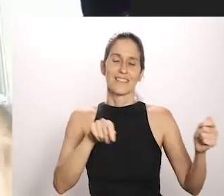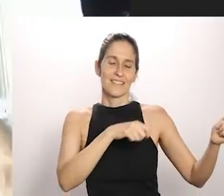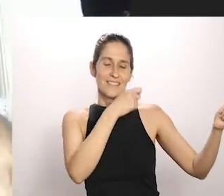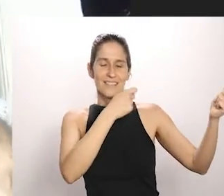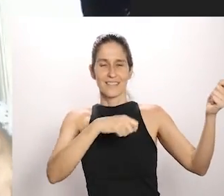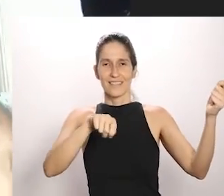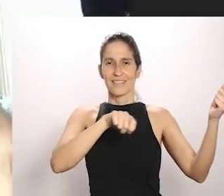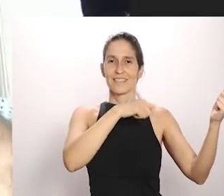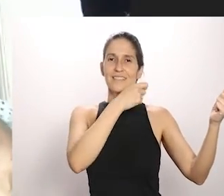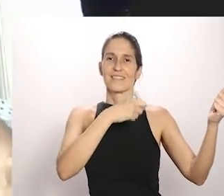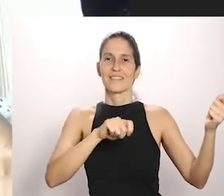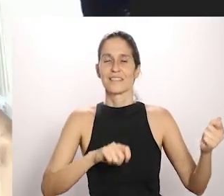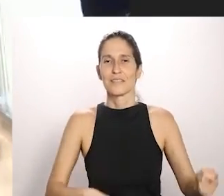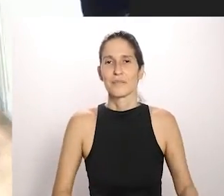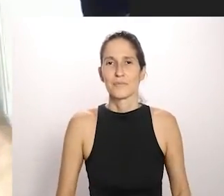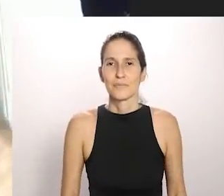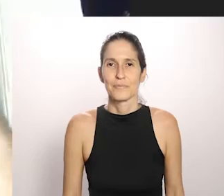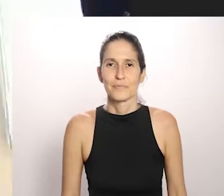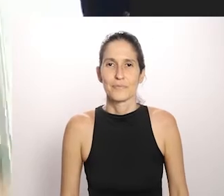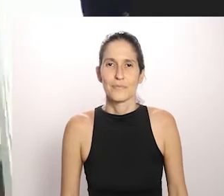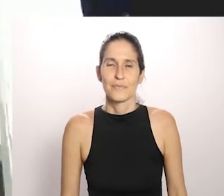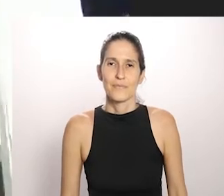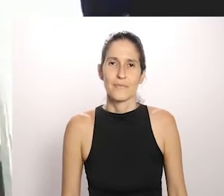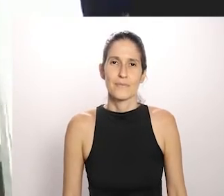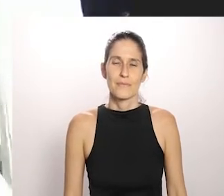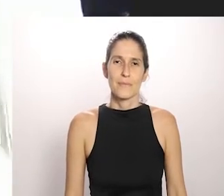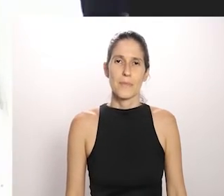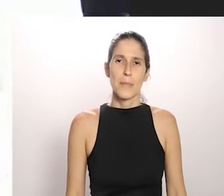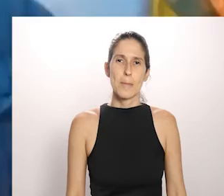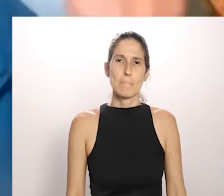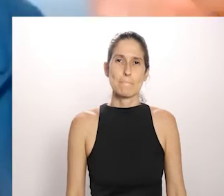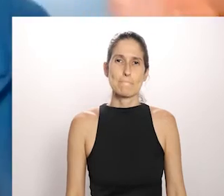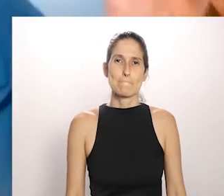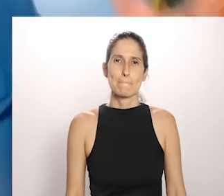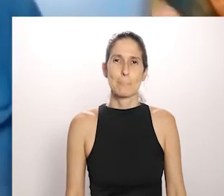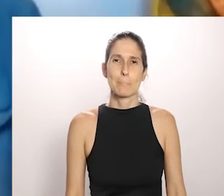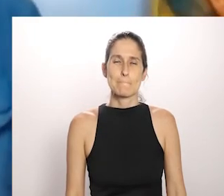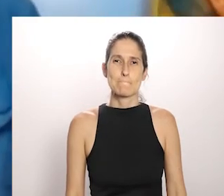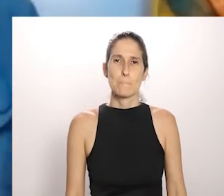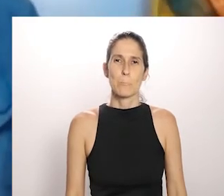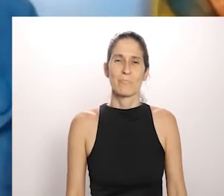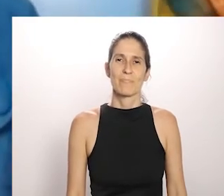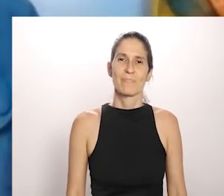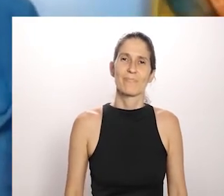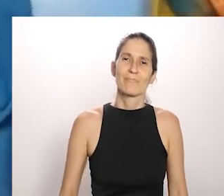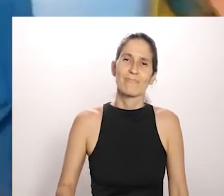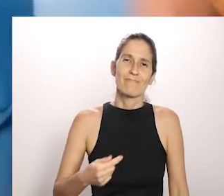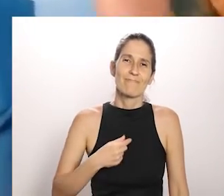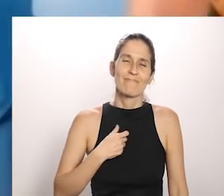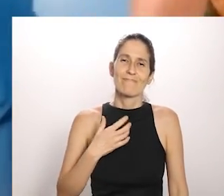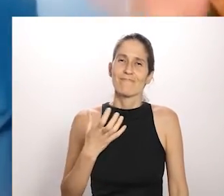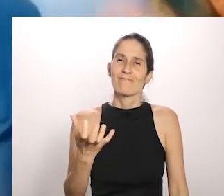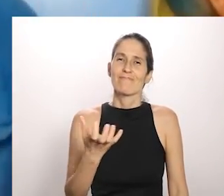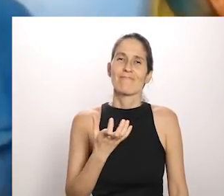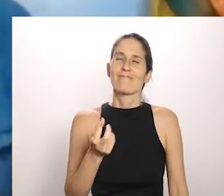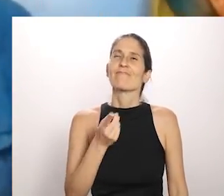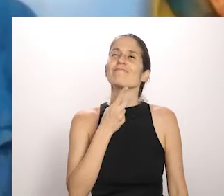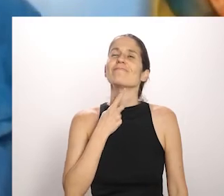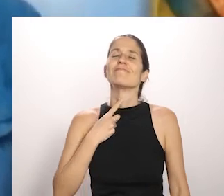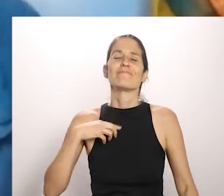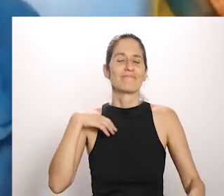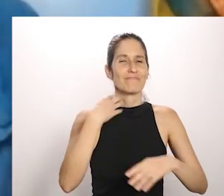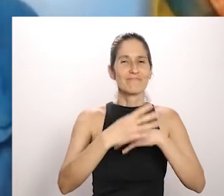casa da rabeca De pontezinha charneca eu quero